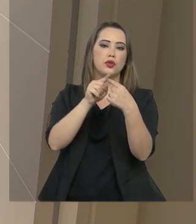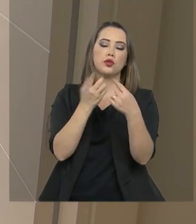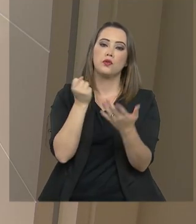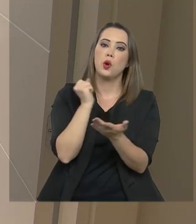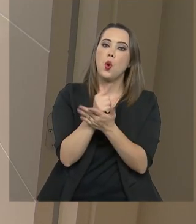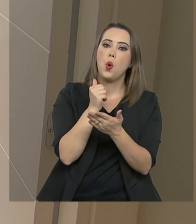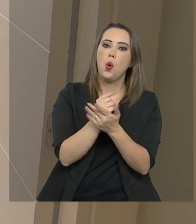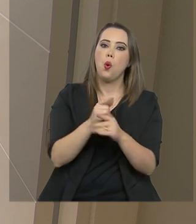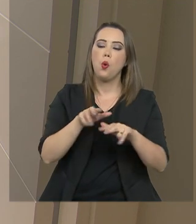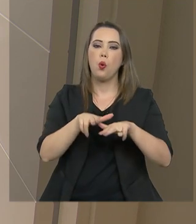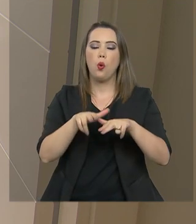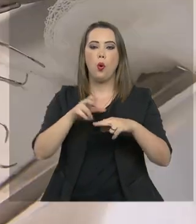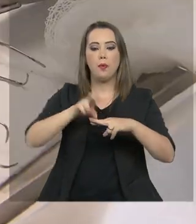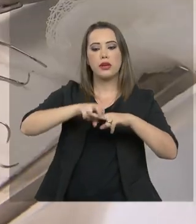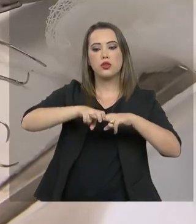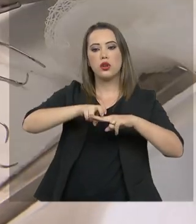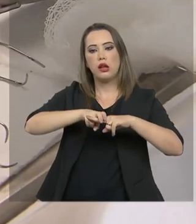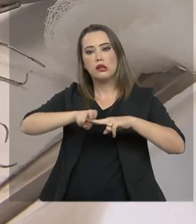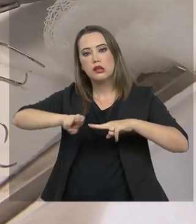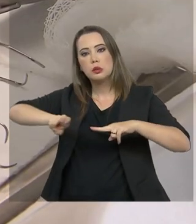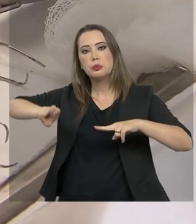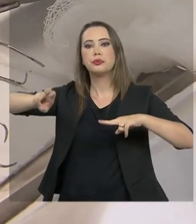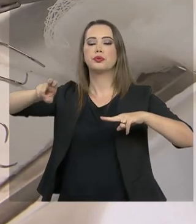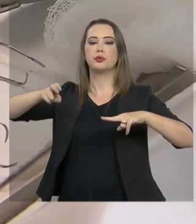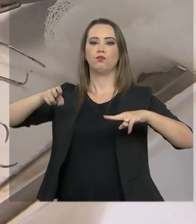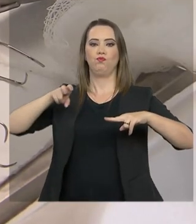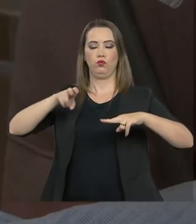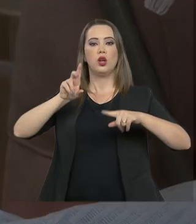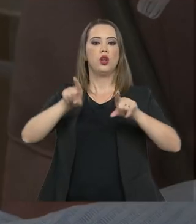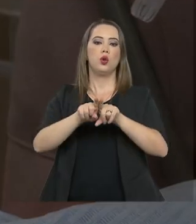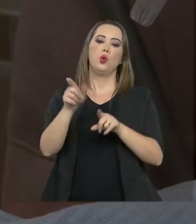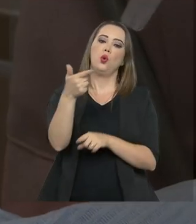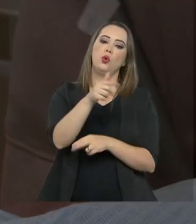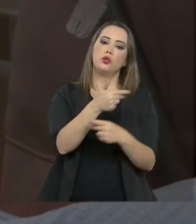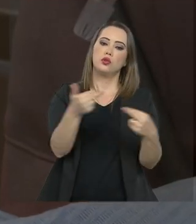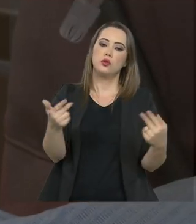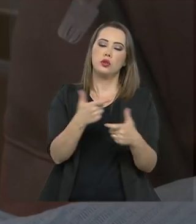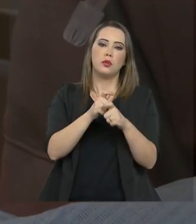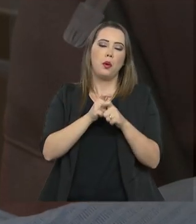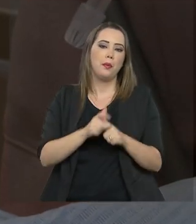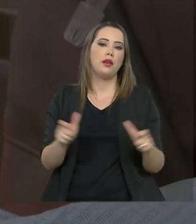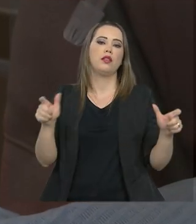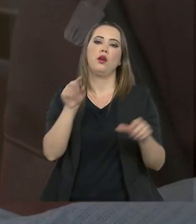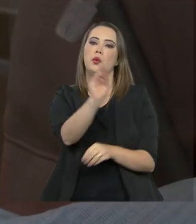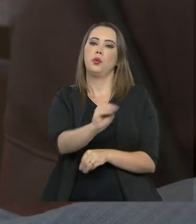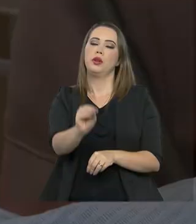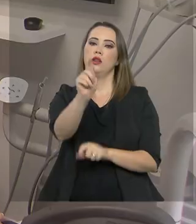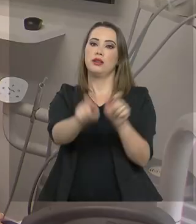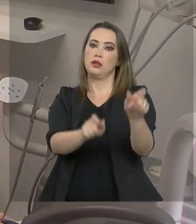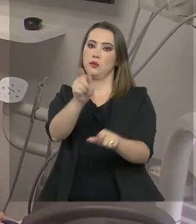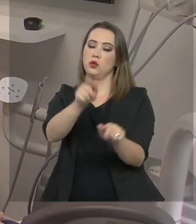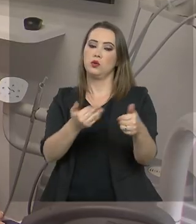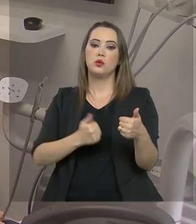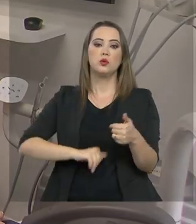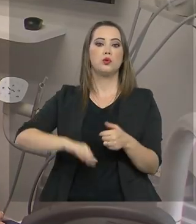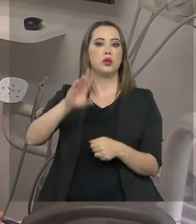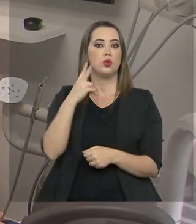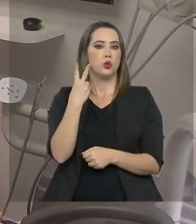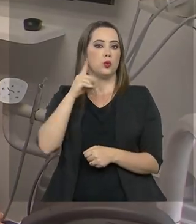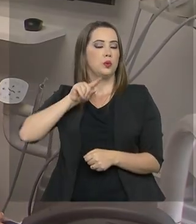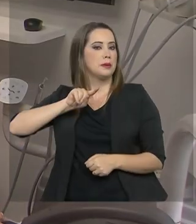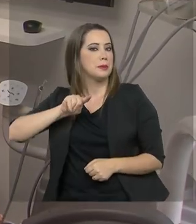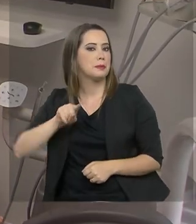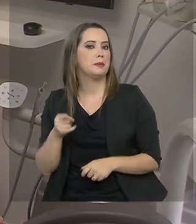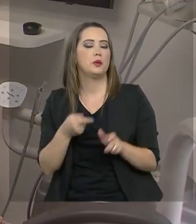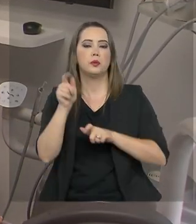aquisição de cadeiras odontológicas e outros equipamentos para ampliar o atendimento à população de mais de 2 mil equipes